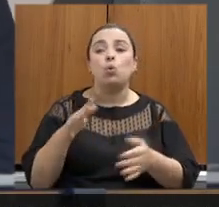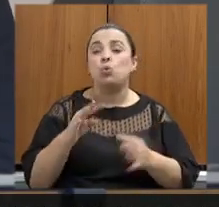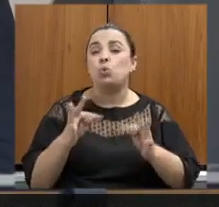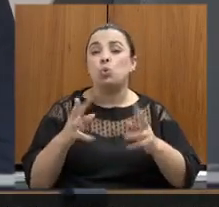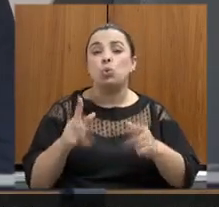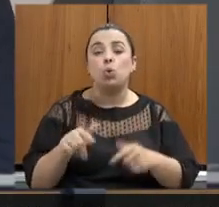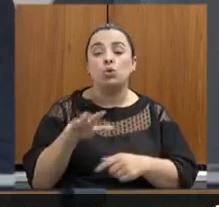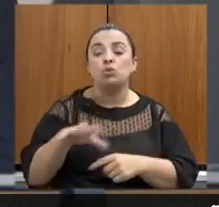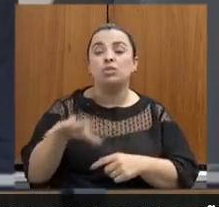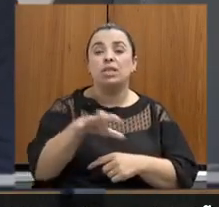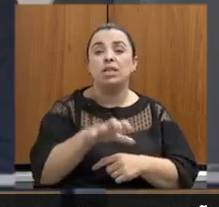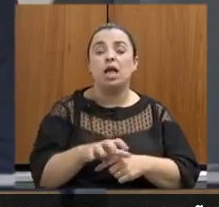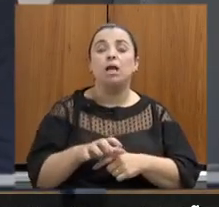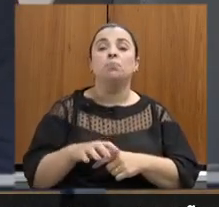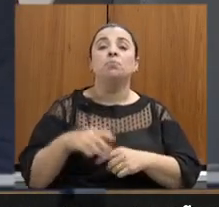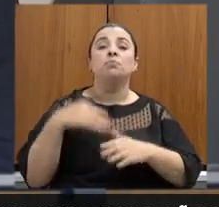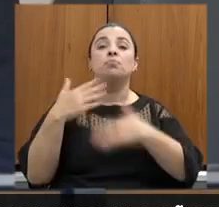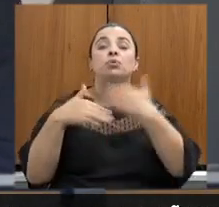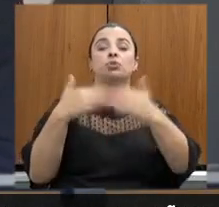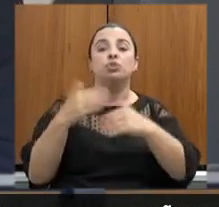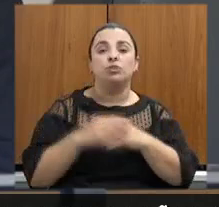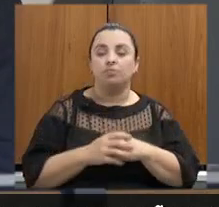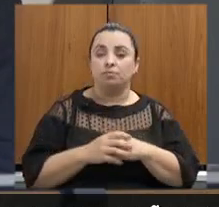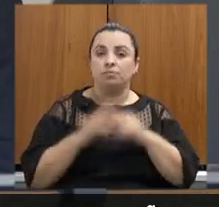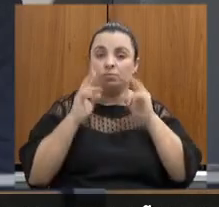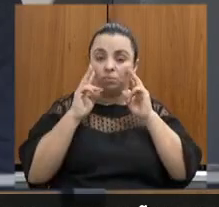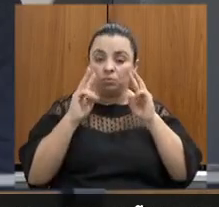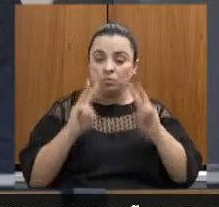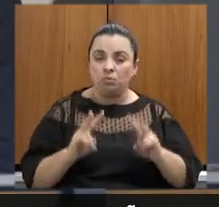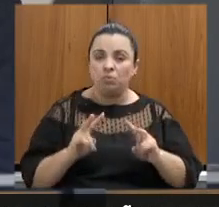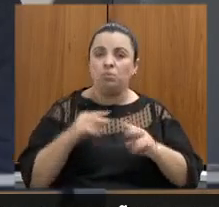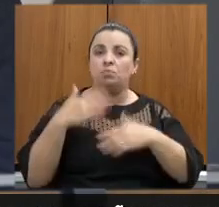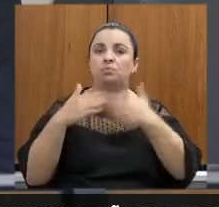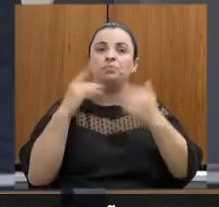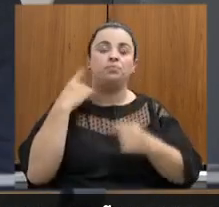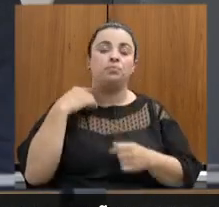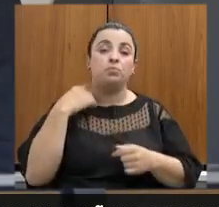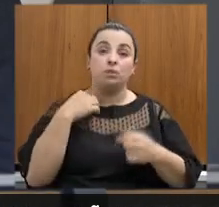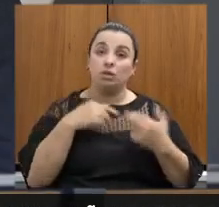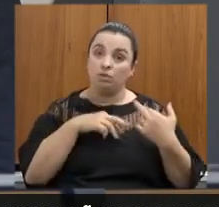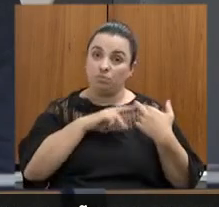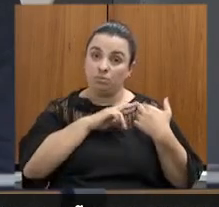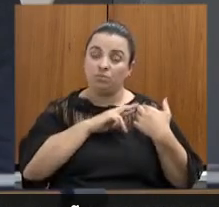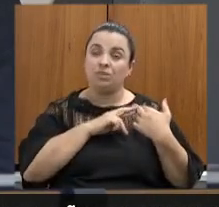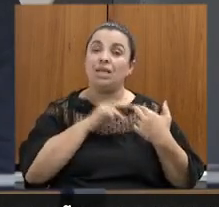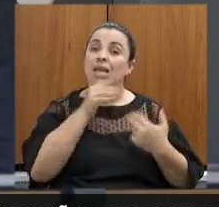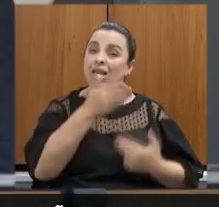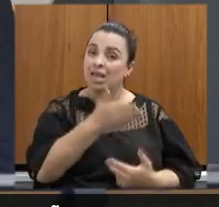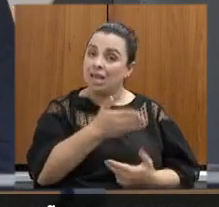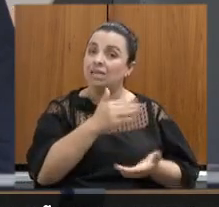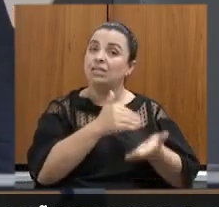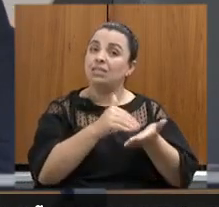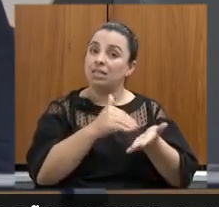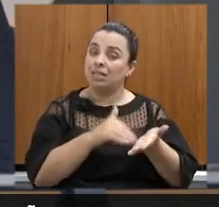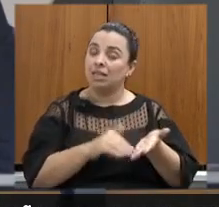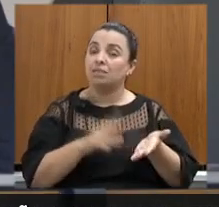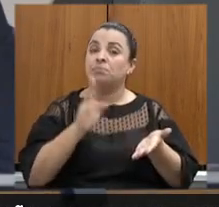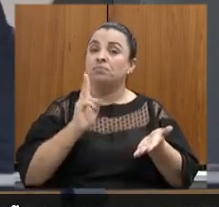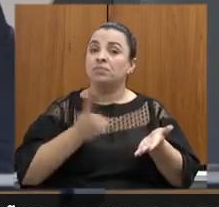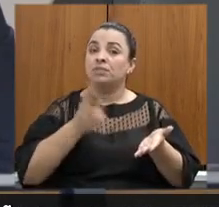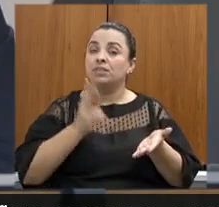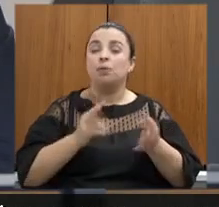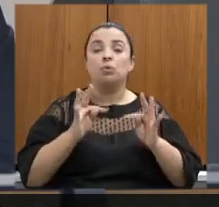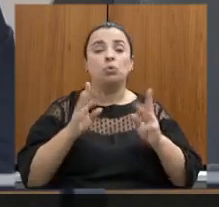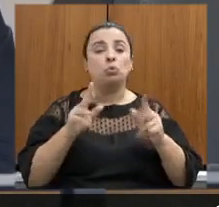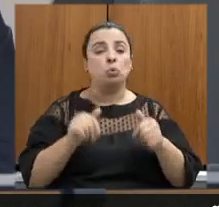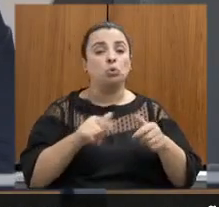olho o desenvolvimento de Minas mas com responsabilidade e essa secretaria sempre fez todos os laudos